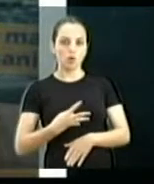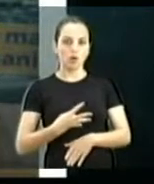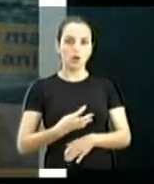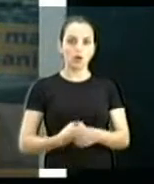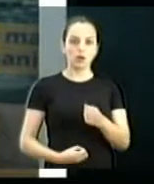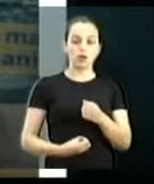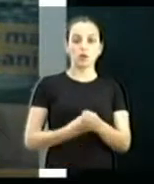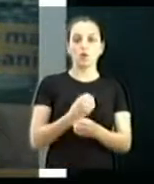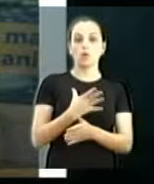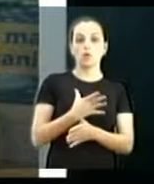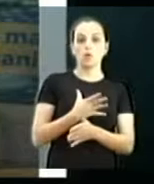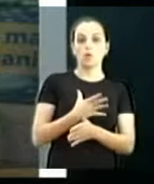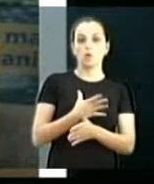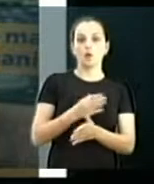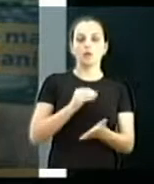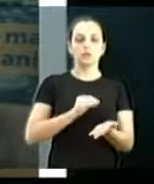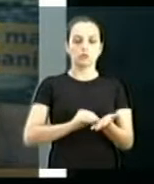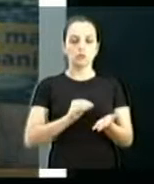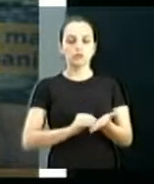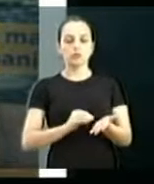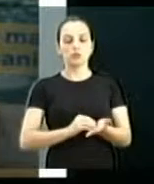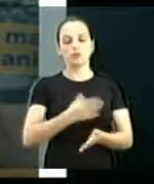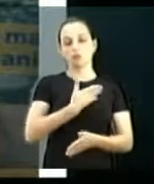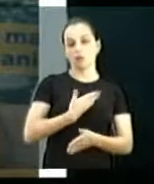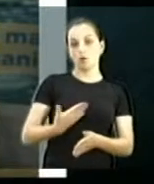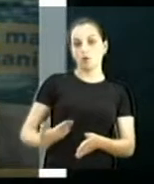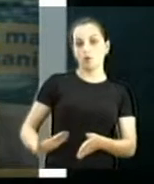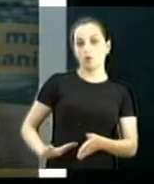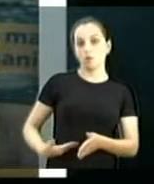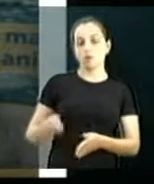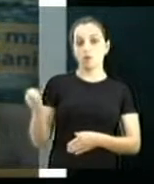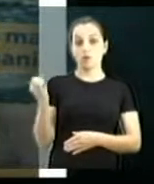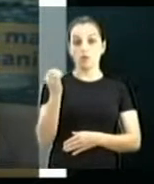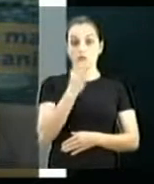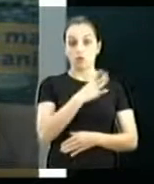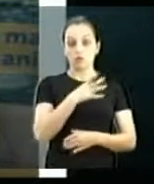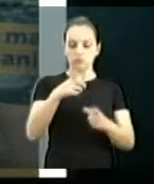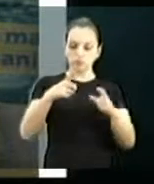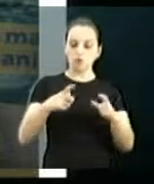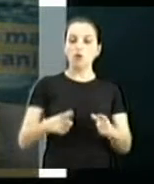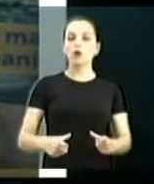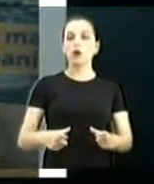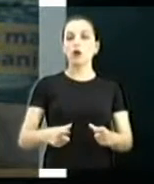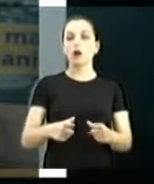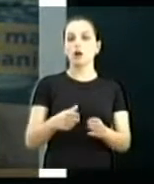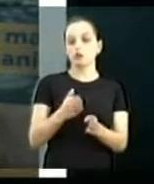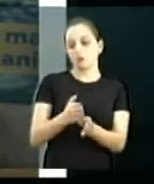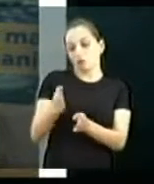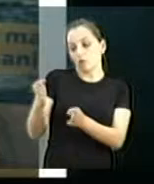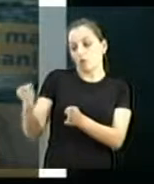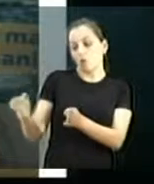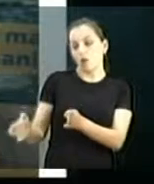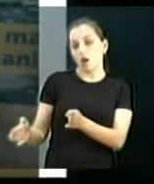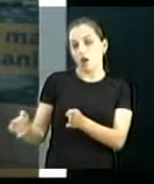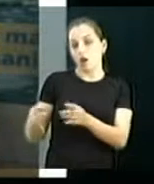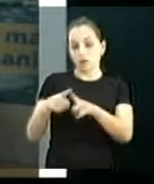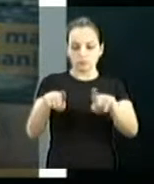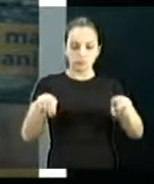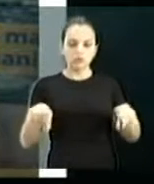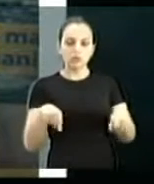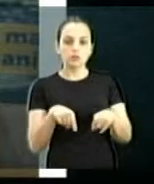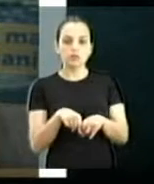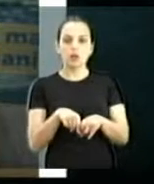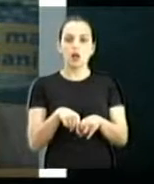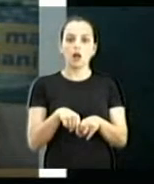sede da Secretaria Municipal de Segurança Pública, que está instalada agora ao lado da sala de monitoramento, na Arena da Fonte,